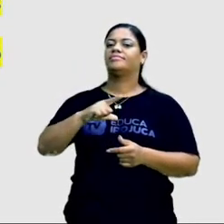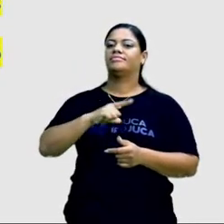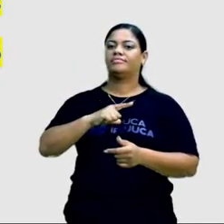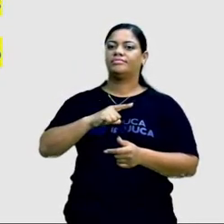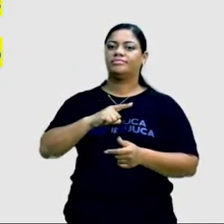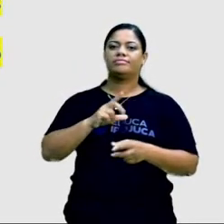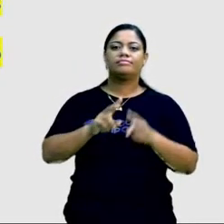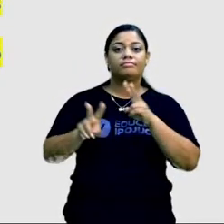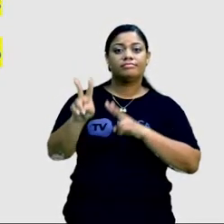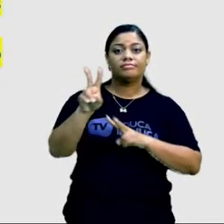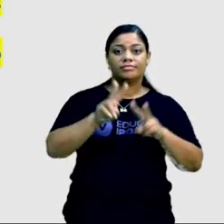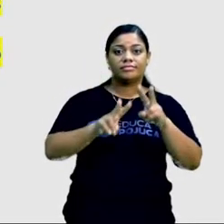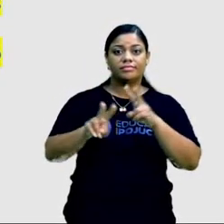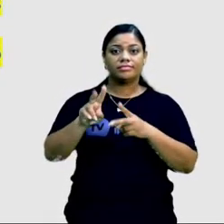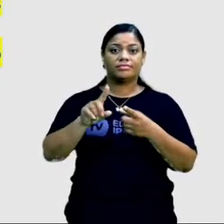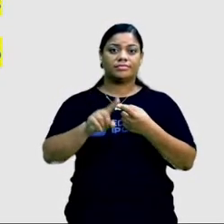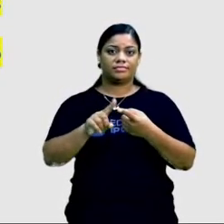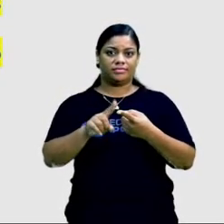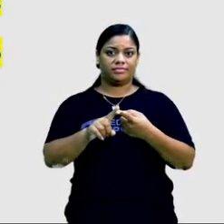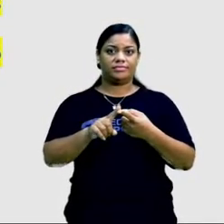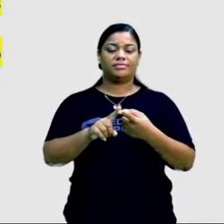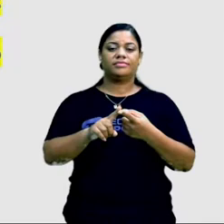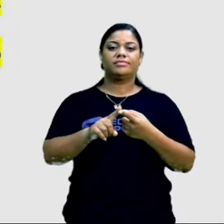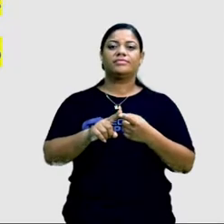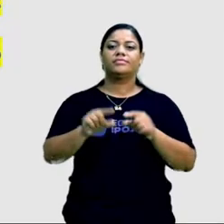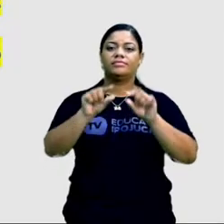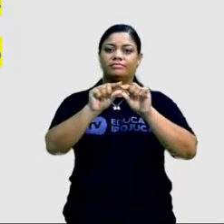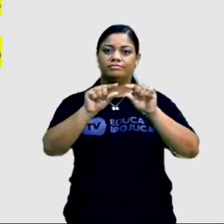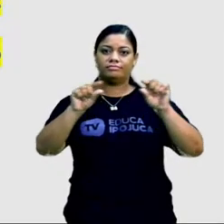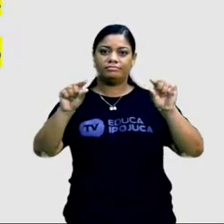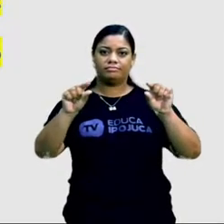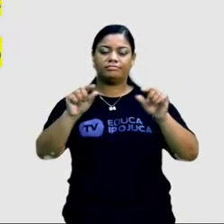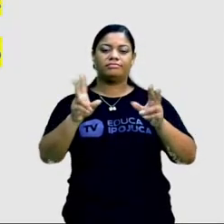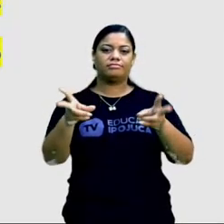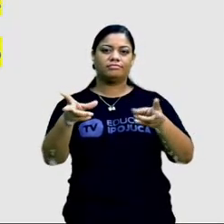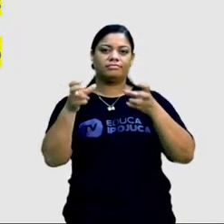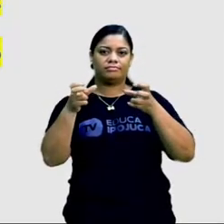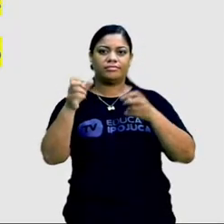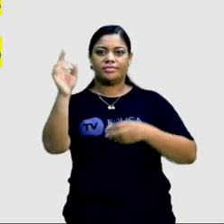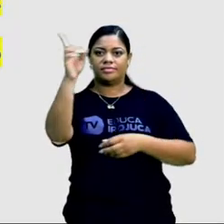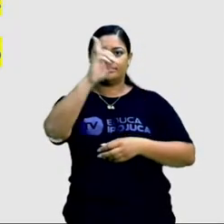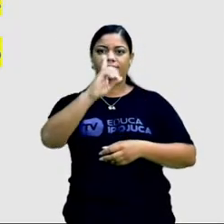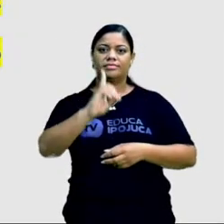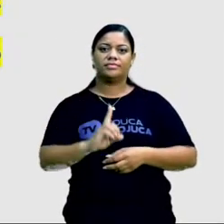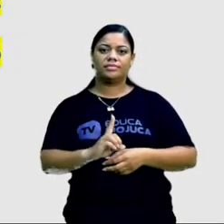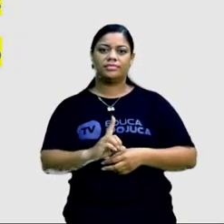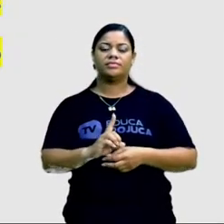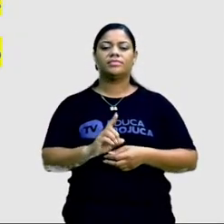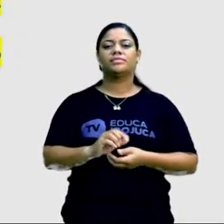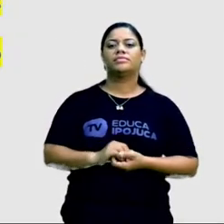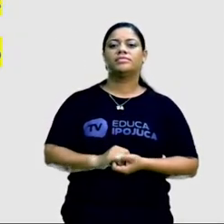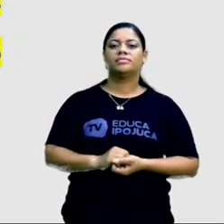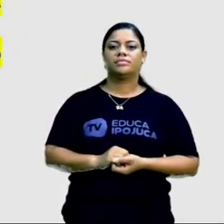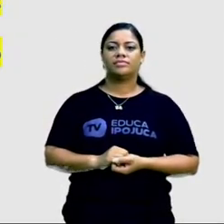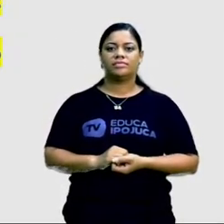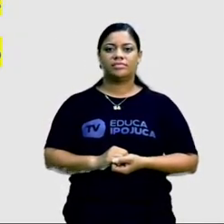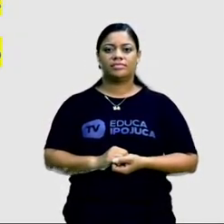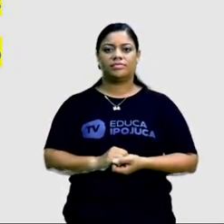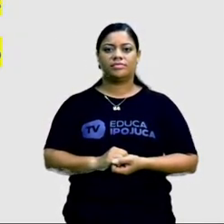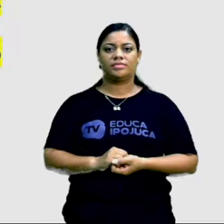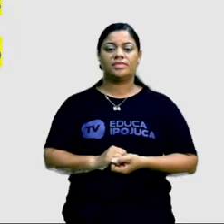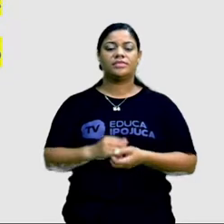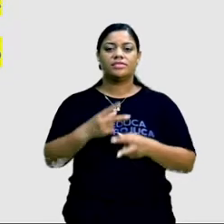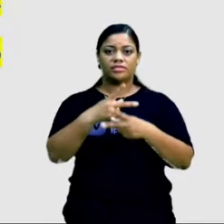Observem, gente, que nessa parte que está grifado com o amarelo, são as partes em que estão sendo